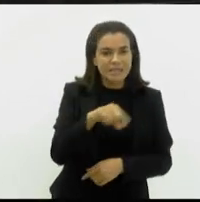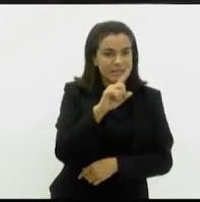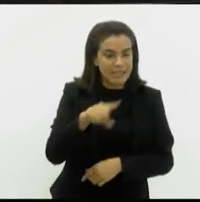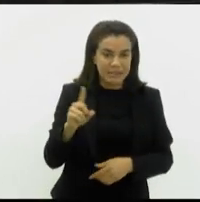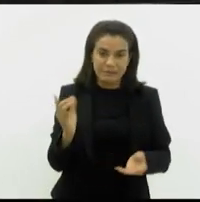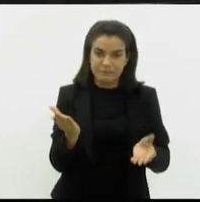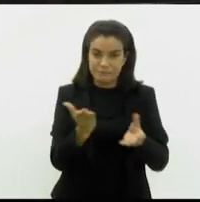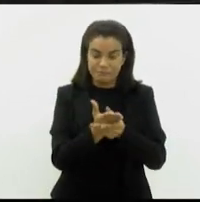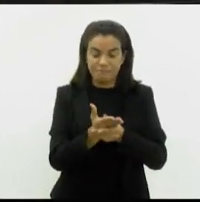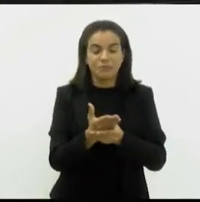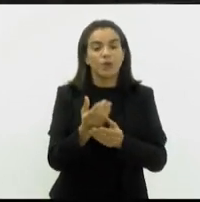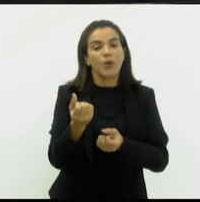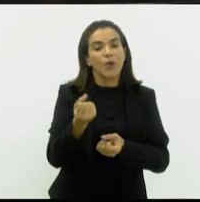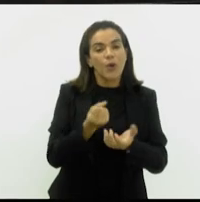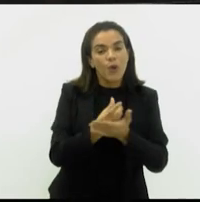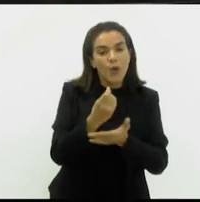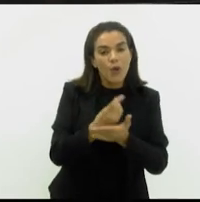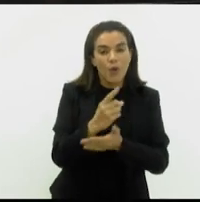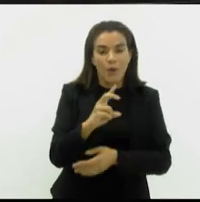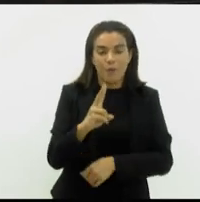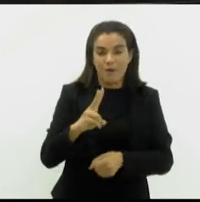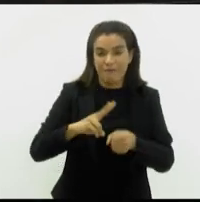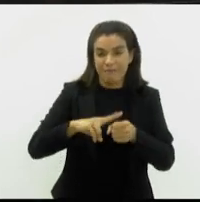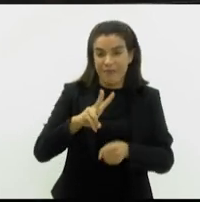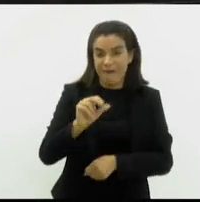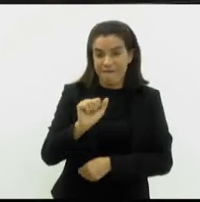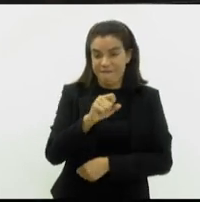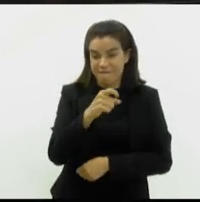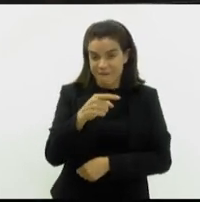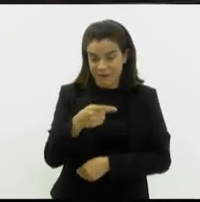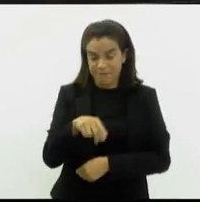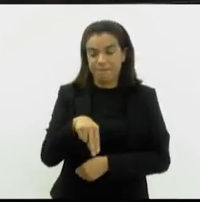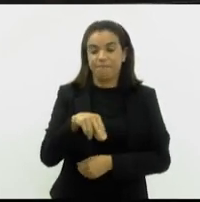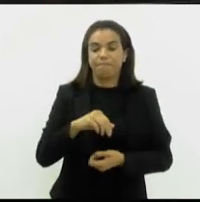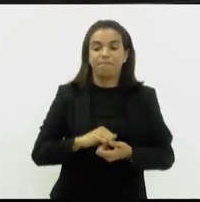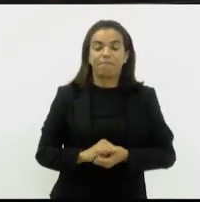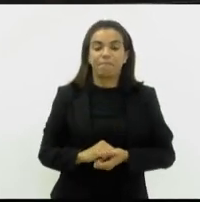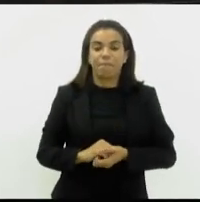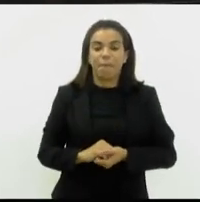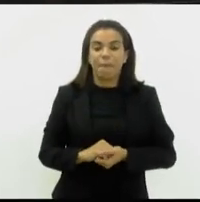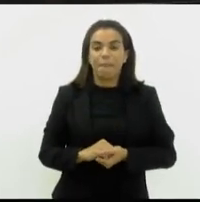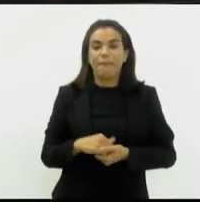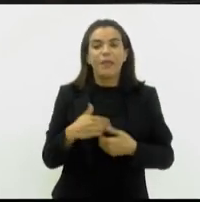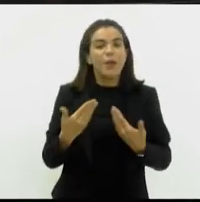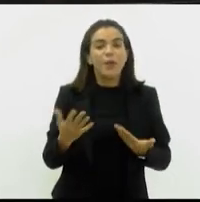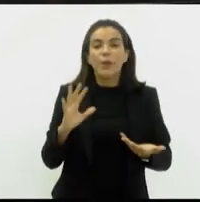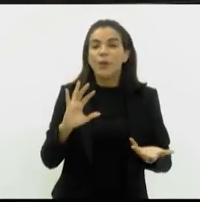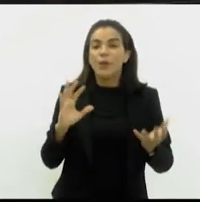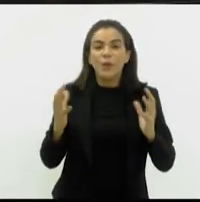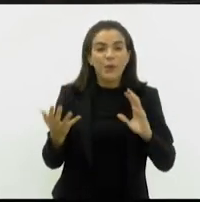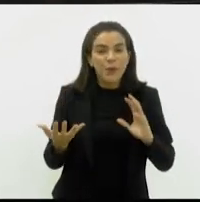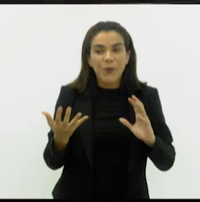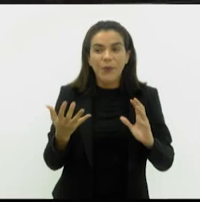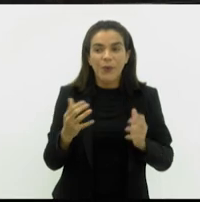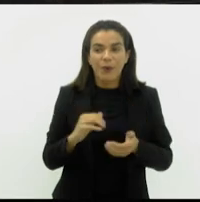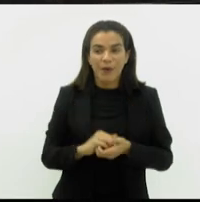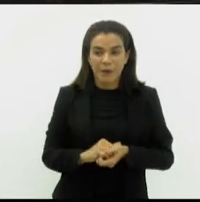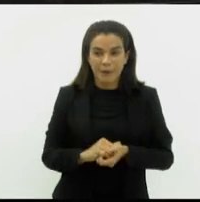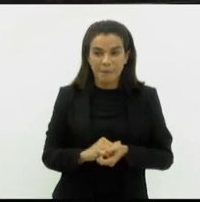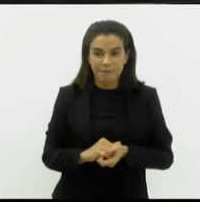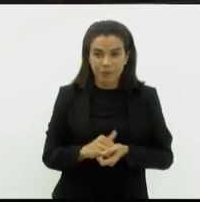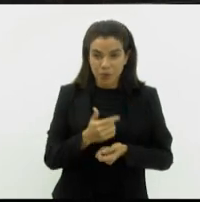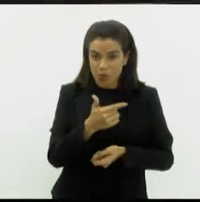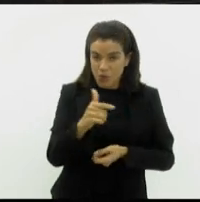da compra das vans, alegando vícios inexistentes e assim foi feito. E o que acontecia é Índia. Eles ficaram sem